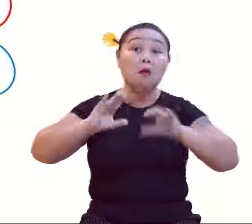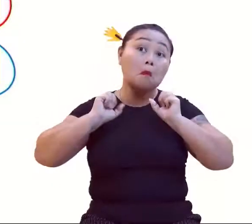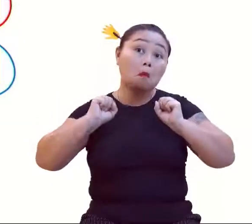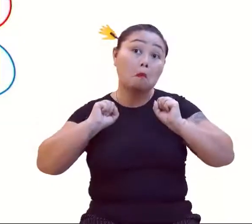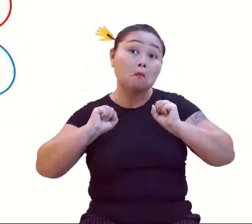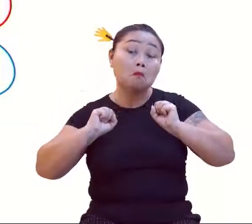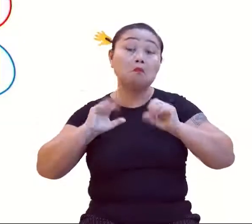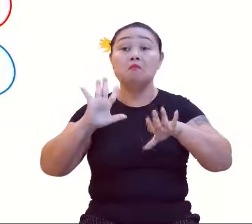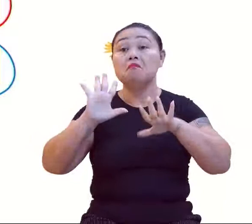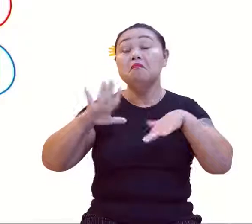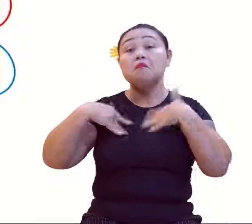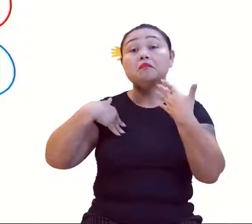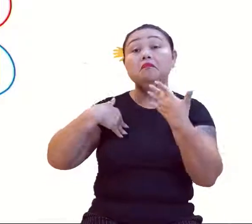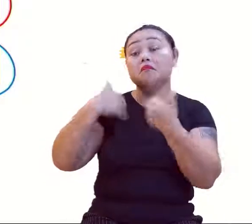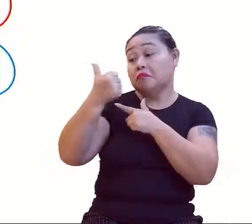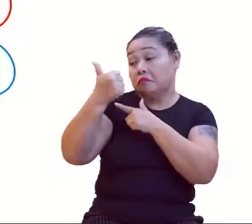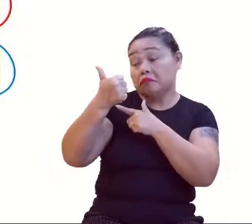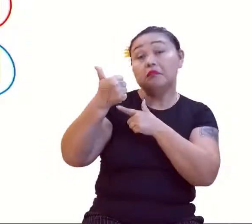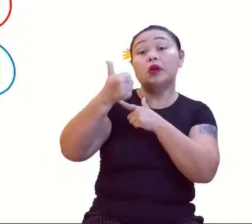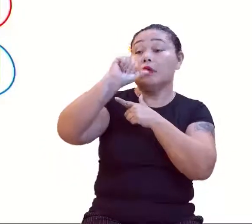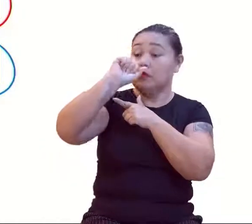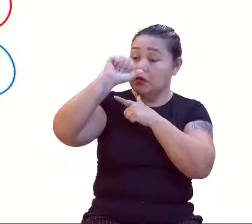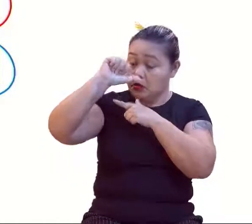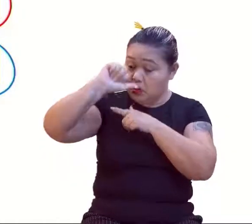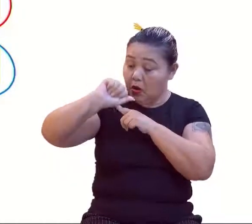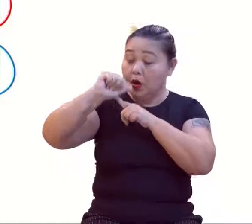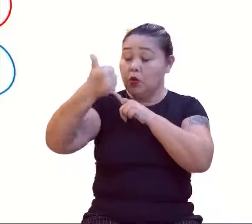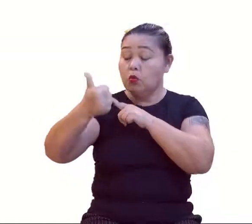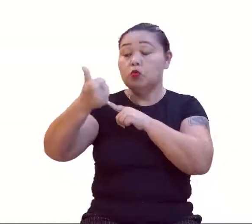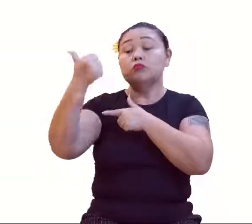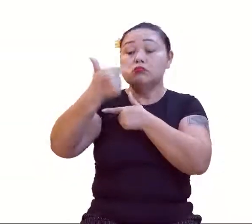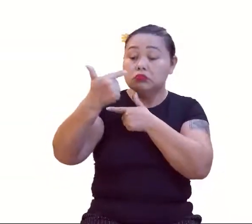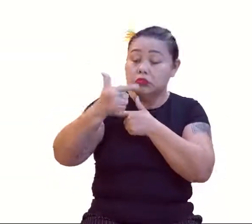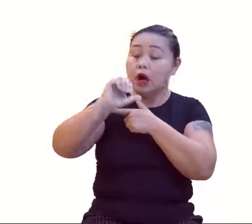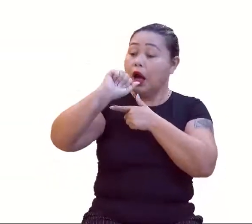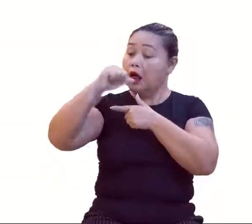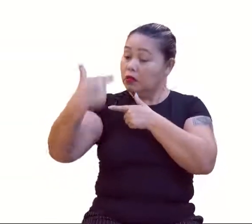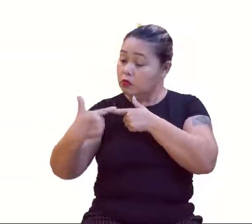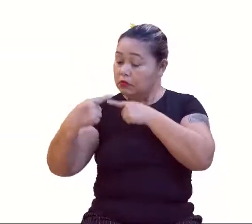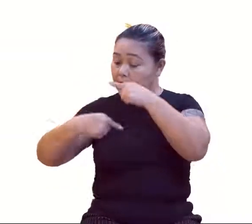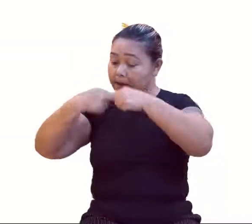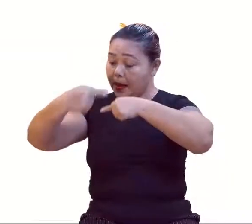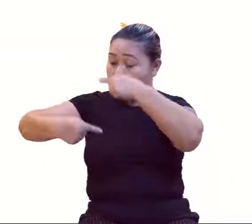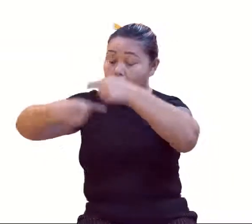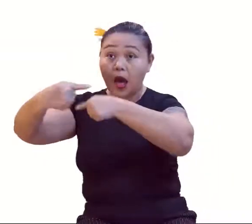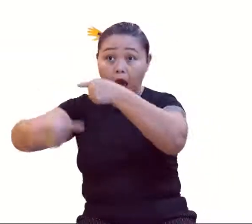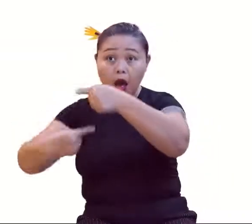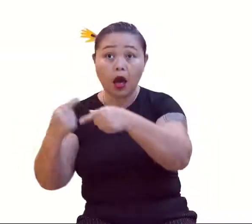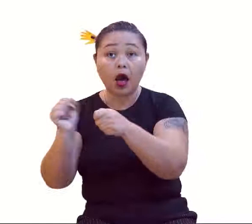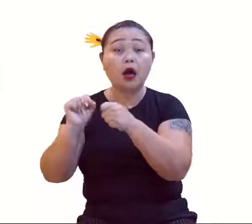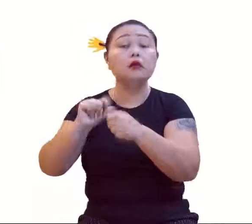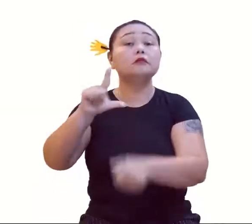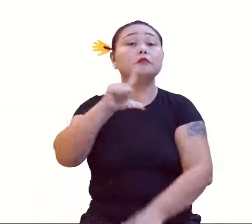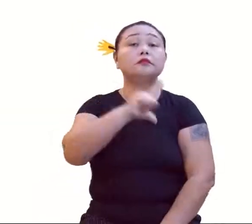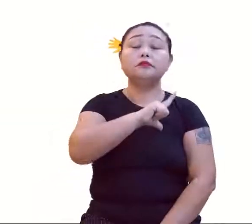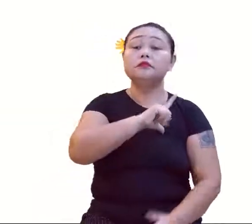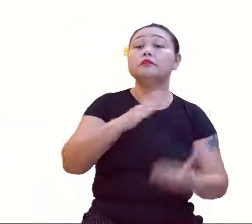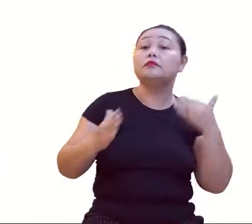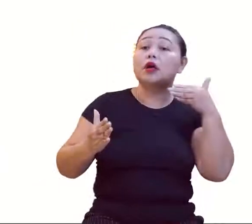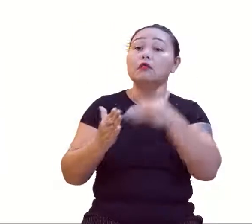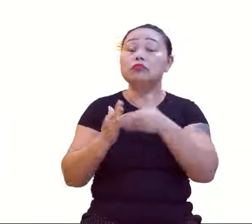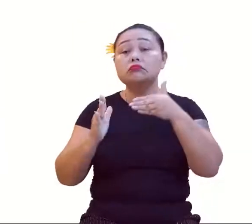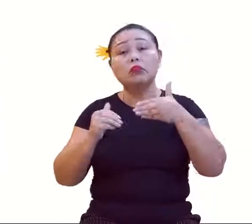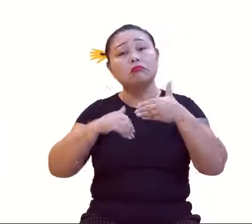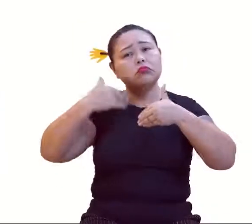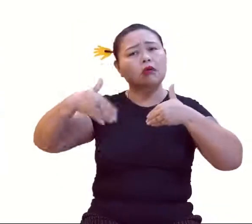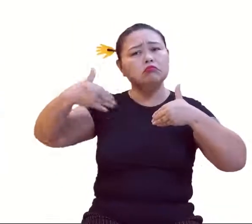Então, se o primeiro é o A1, o segundo é o A2, e assim por diante, né? Lembrando também que a gente tem ela finita e infinita, que foi o que